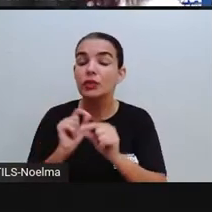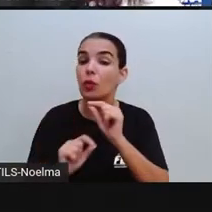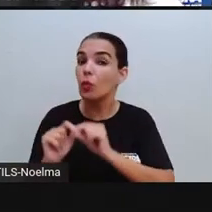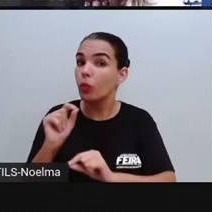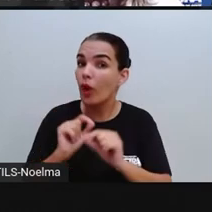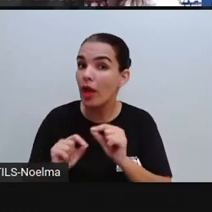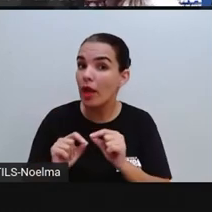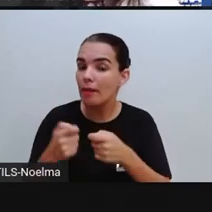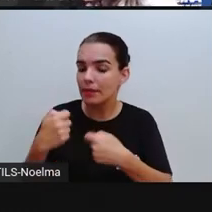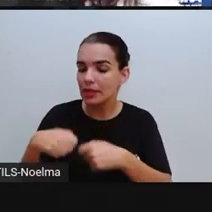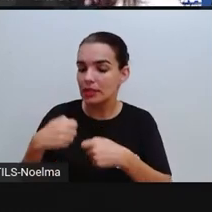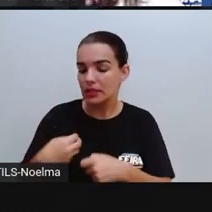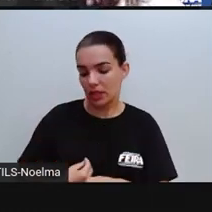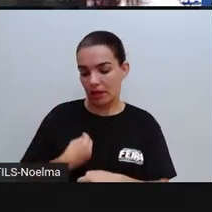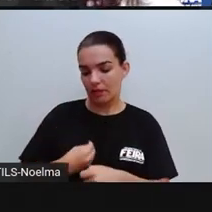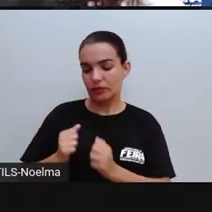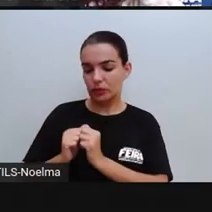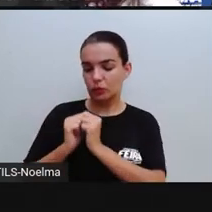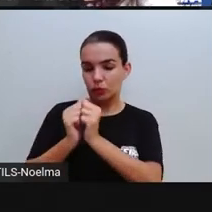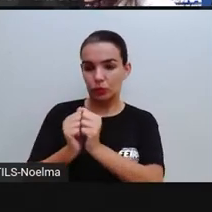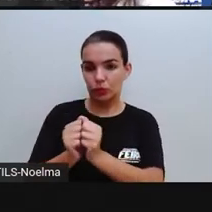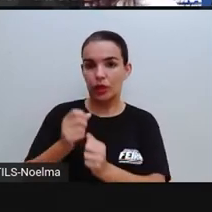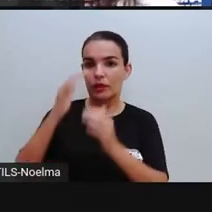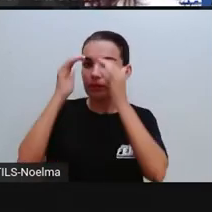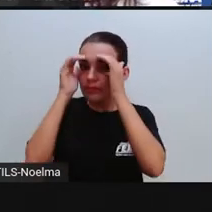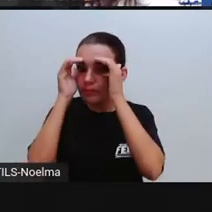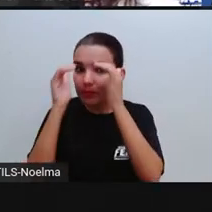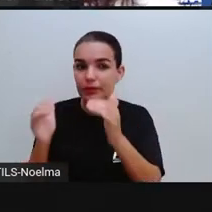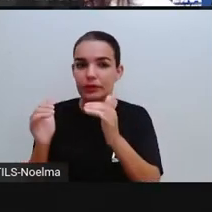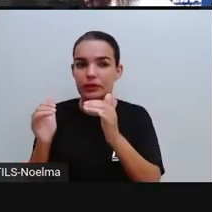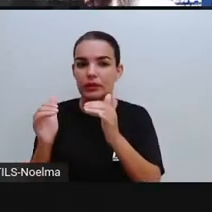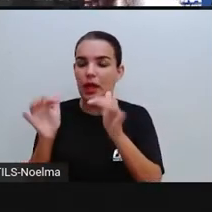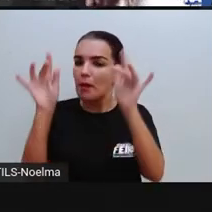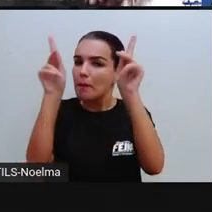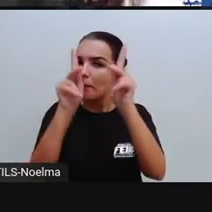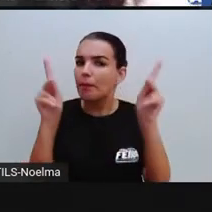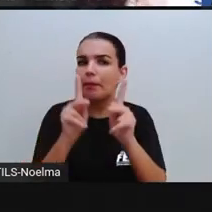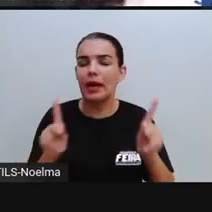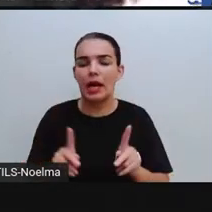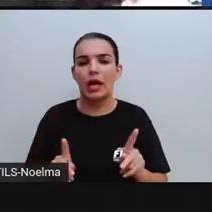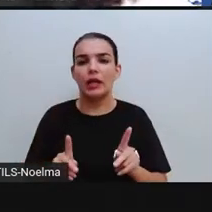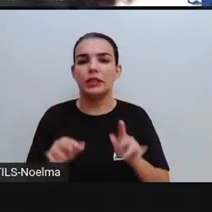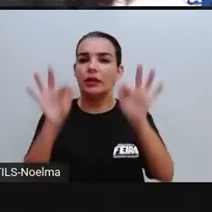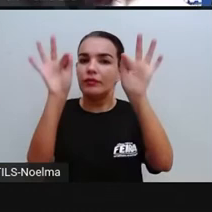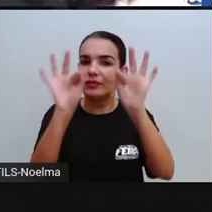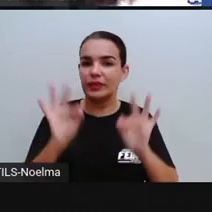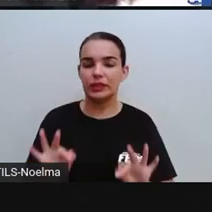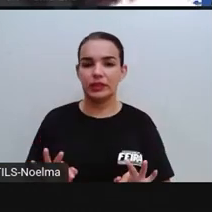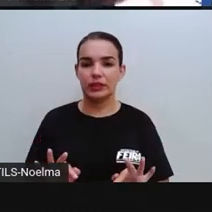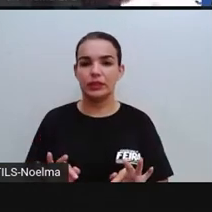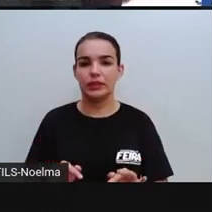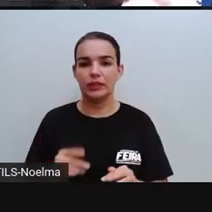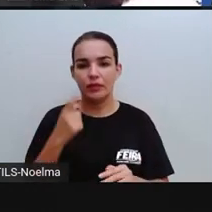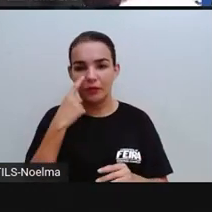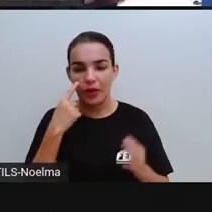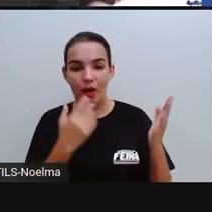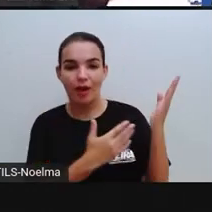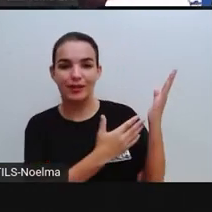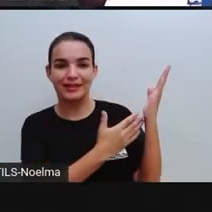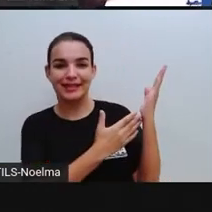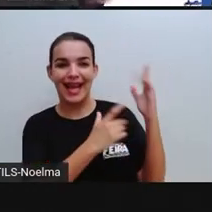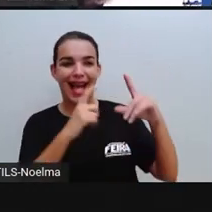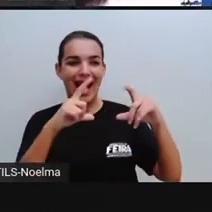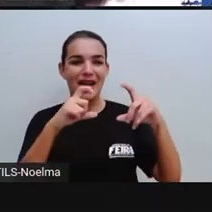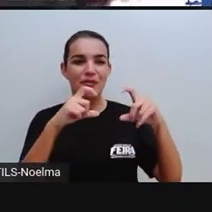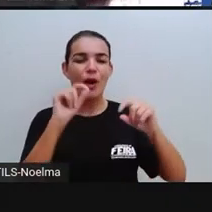uma convivência respeitosa, harmoniosa, observem nessa imagem aqui, ó, o é que está